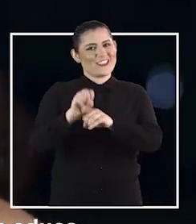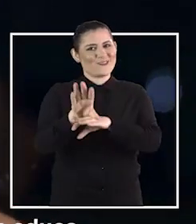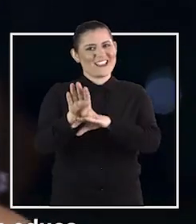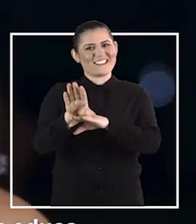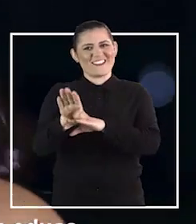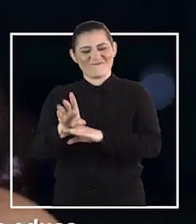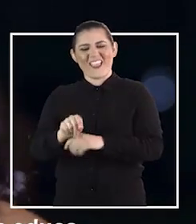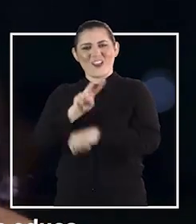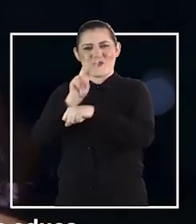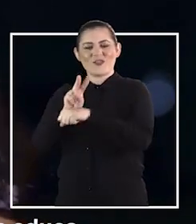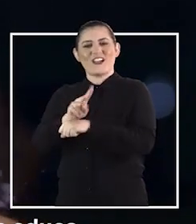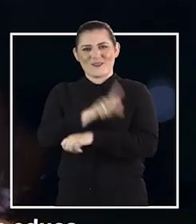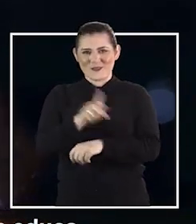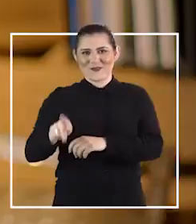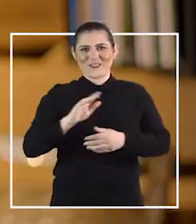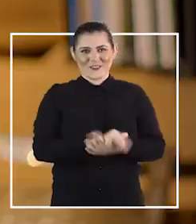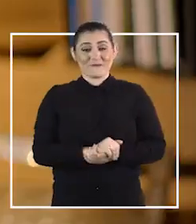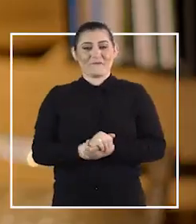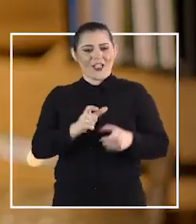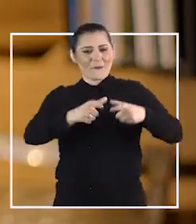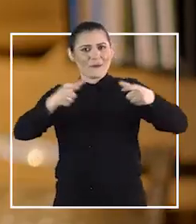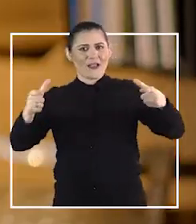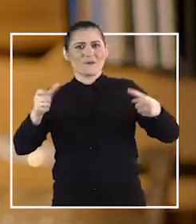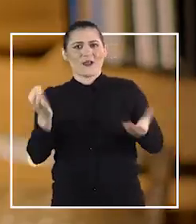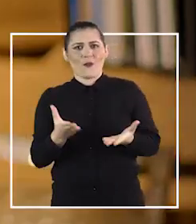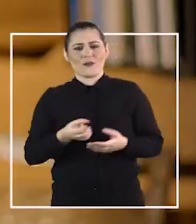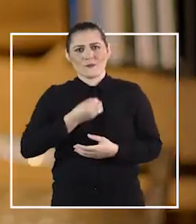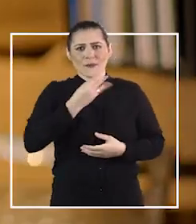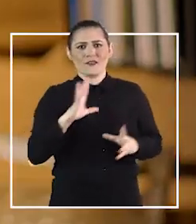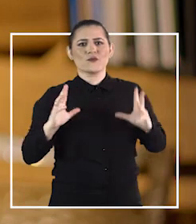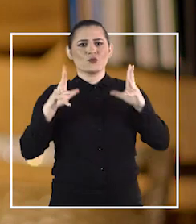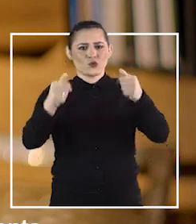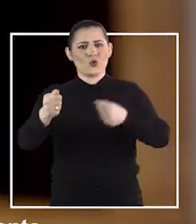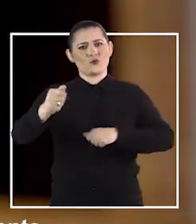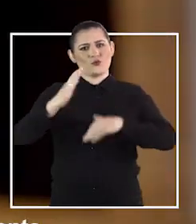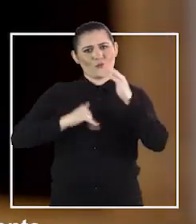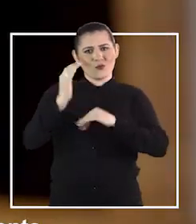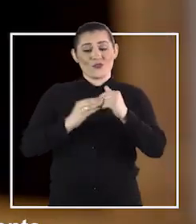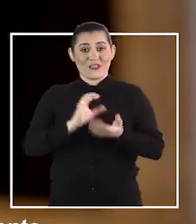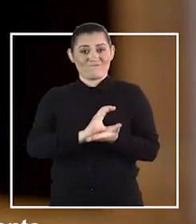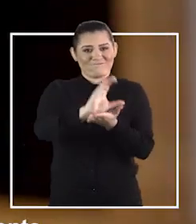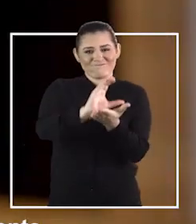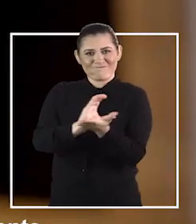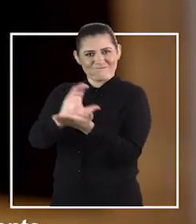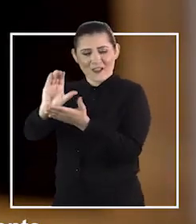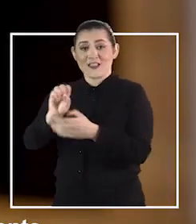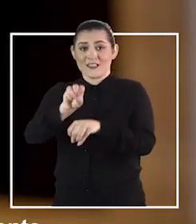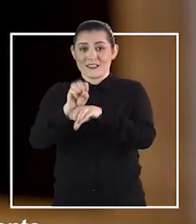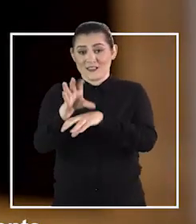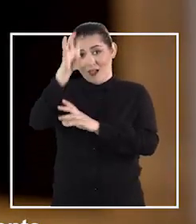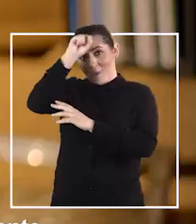educação é cuidar de quem educa. Ampliamos os benefícios aos nossos servidores. A gratificação de incentivo à